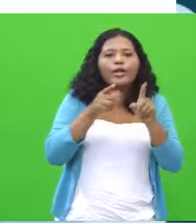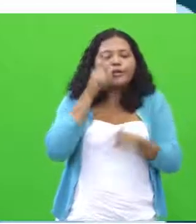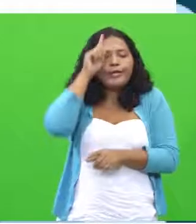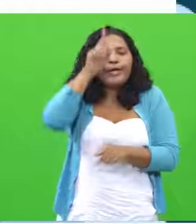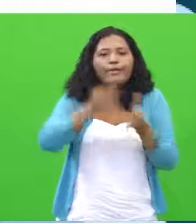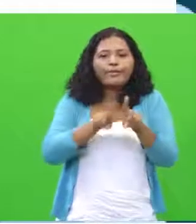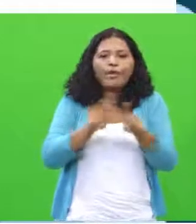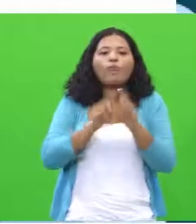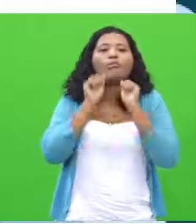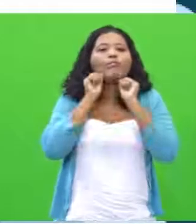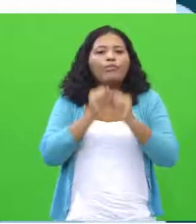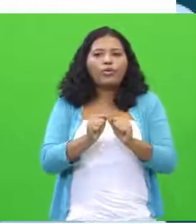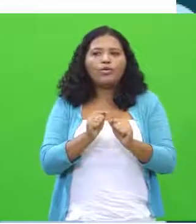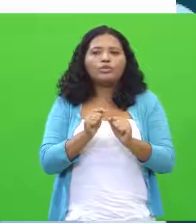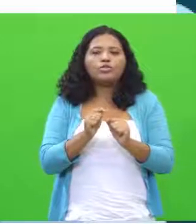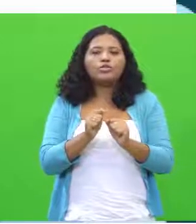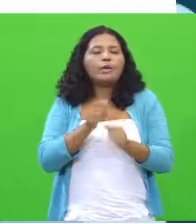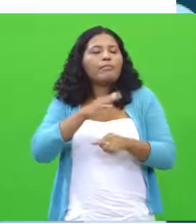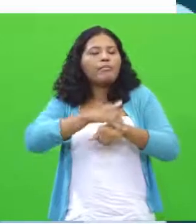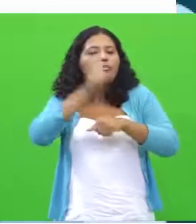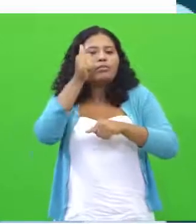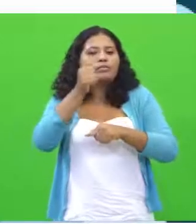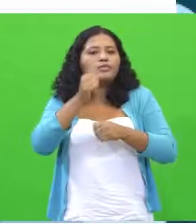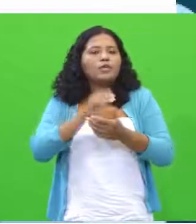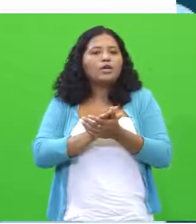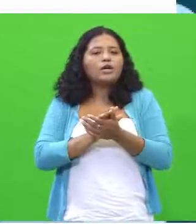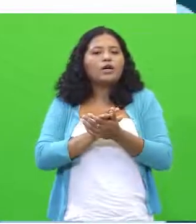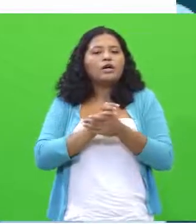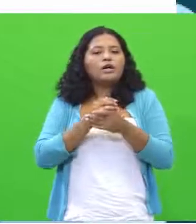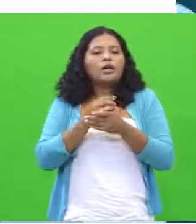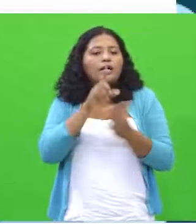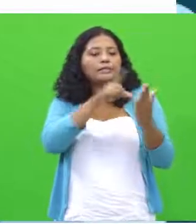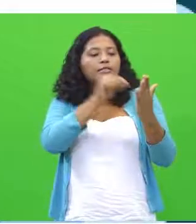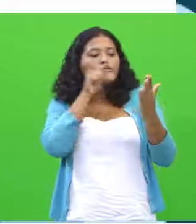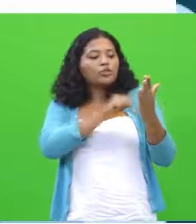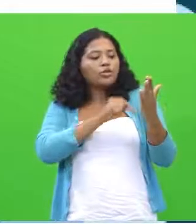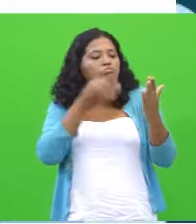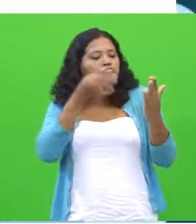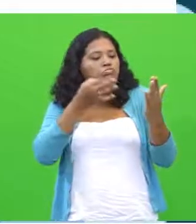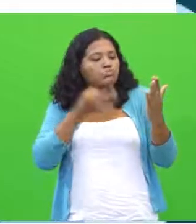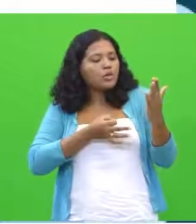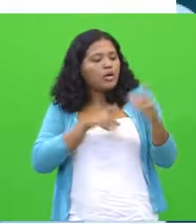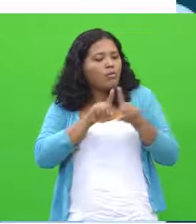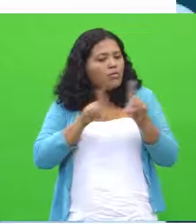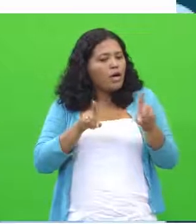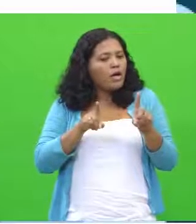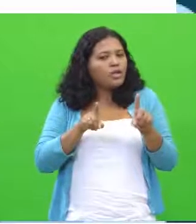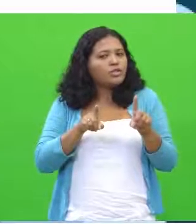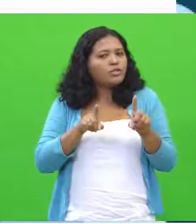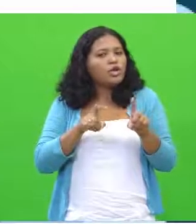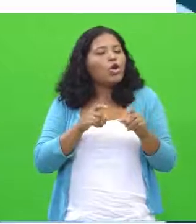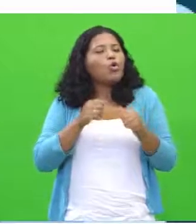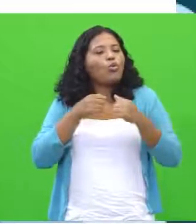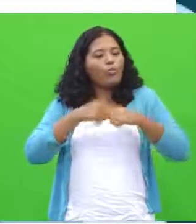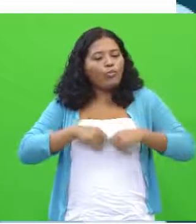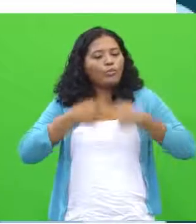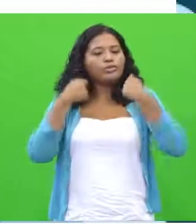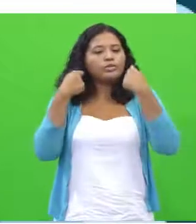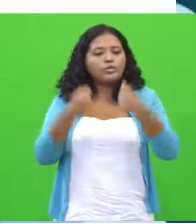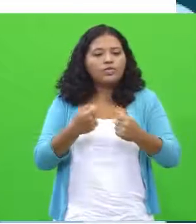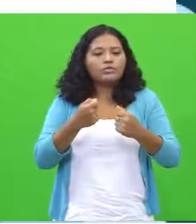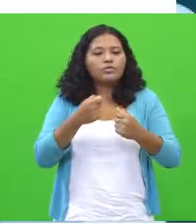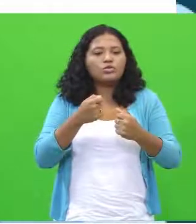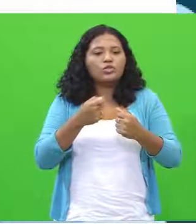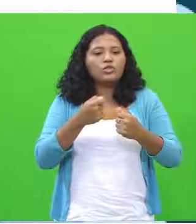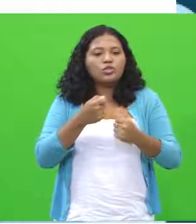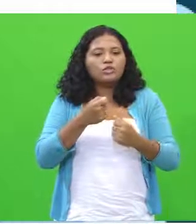tamanho, tá? Essa seleção mais sucinta. Mas nada o impede de destacar outros vocábulos, outras